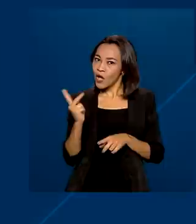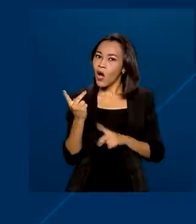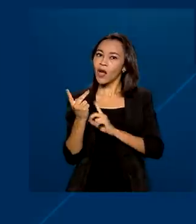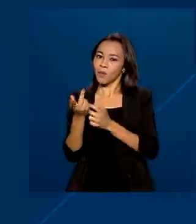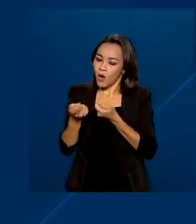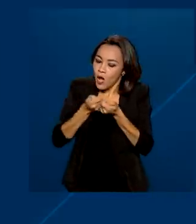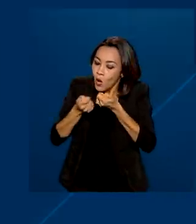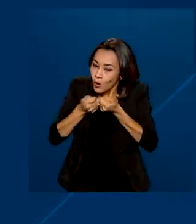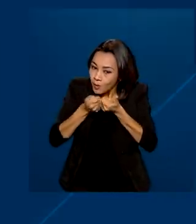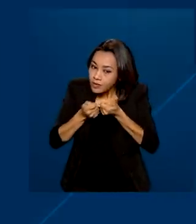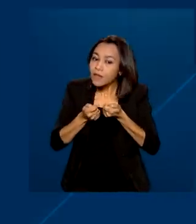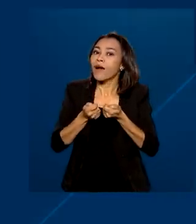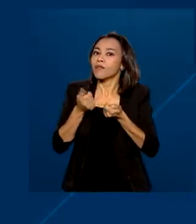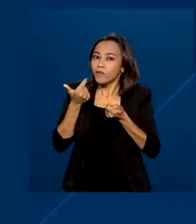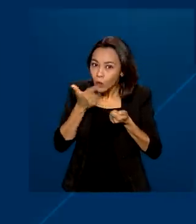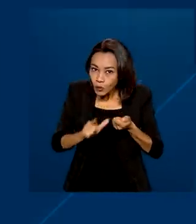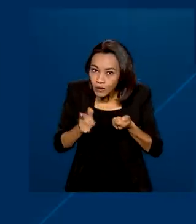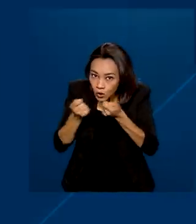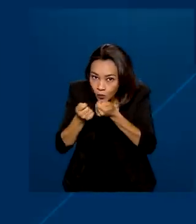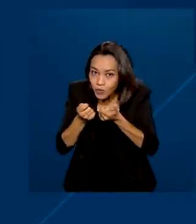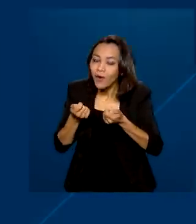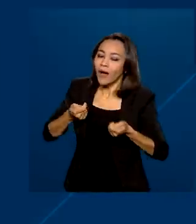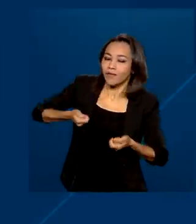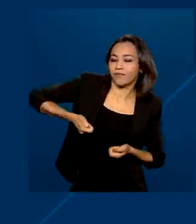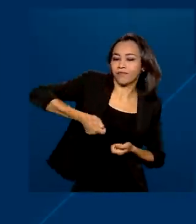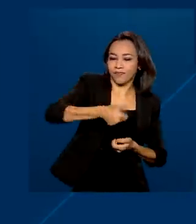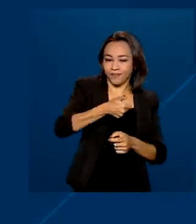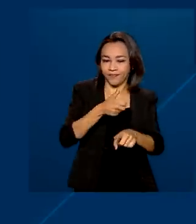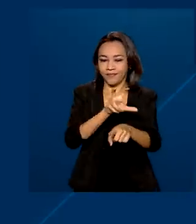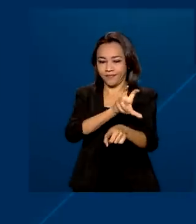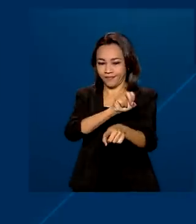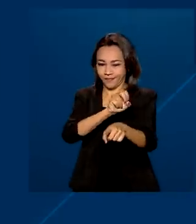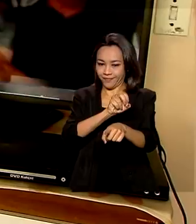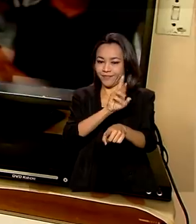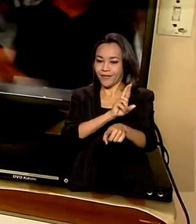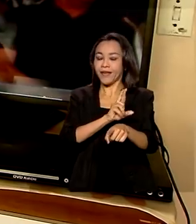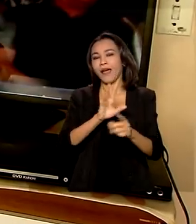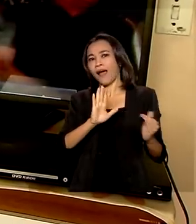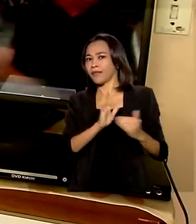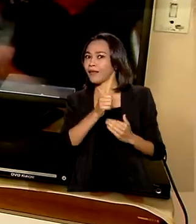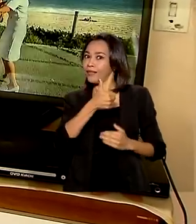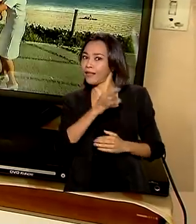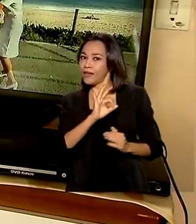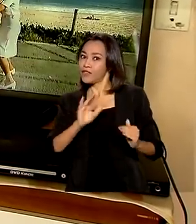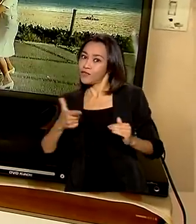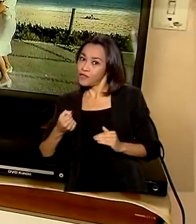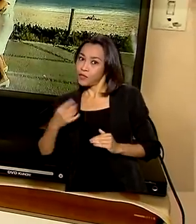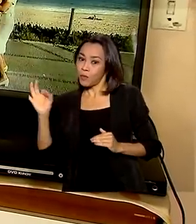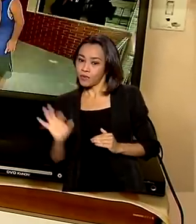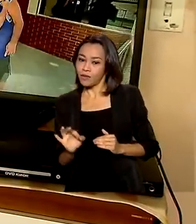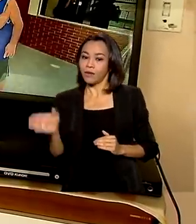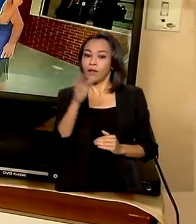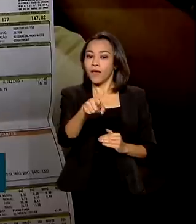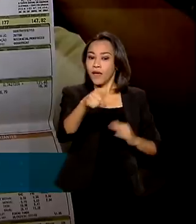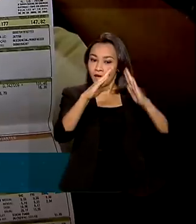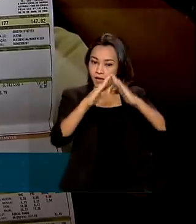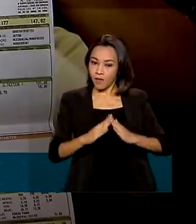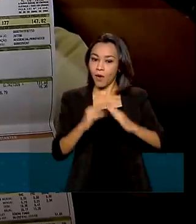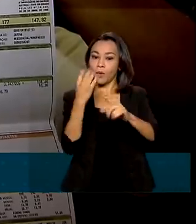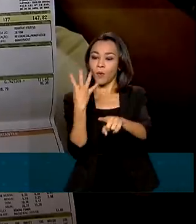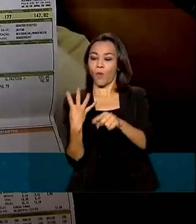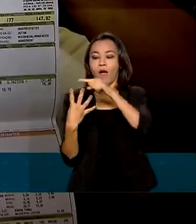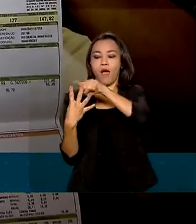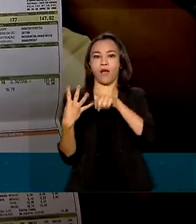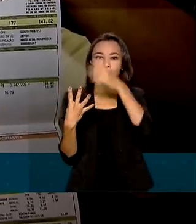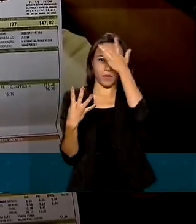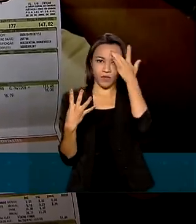válida para quem diminuir o consumo mensal entre 10% e 20%. O Giovão mora com mais quatro pessoas e diz